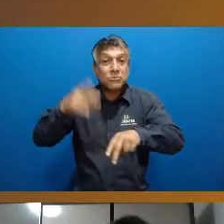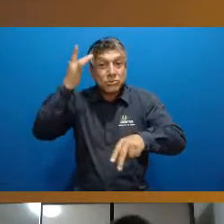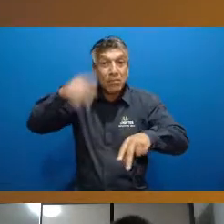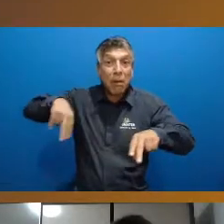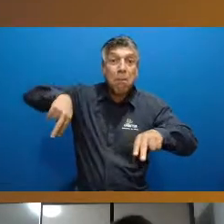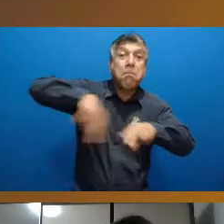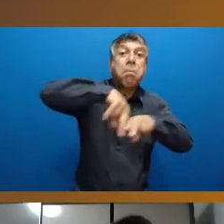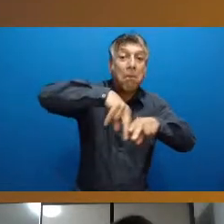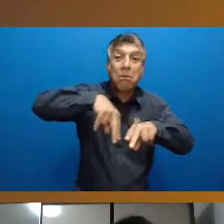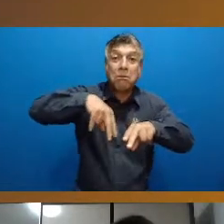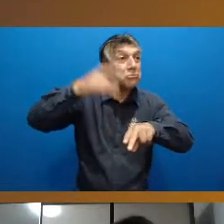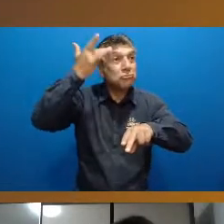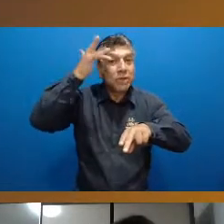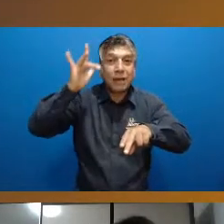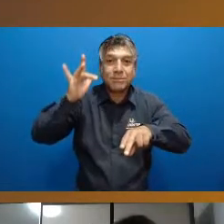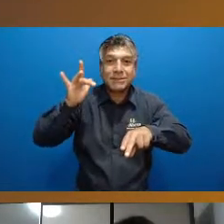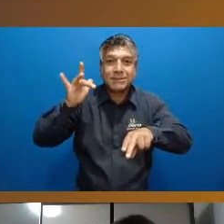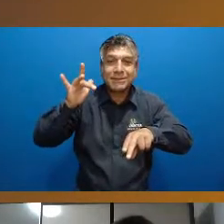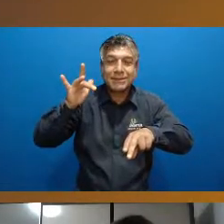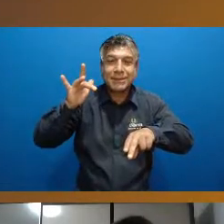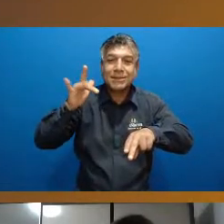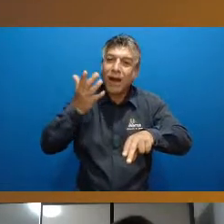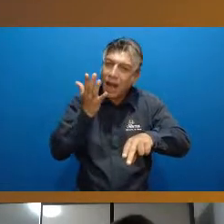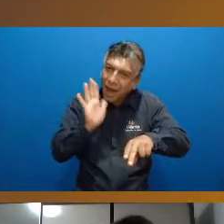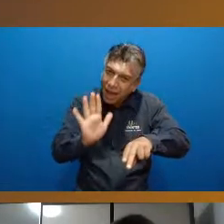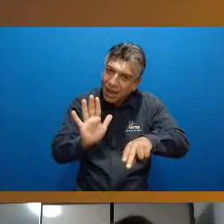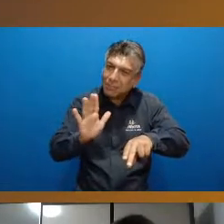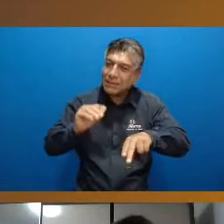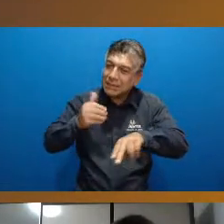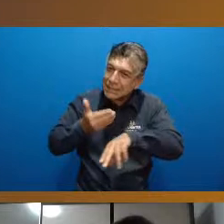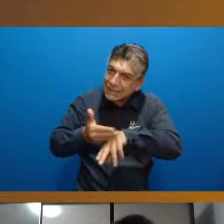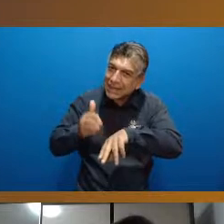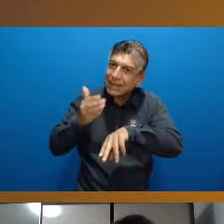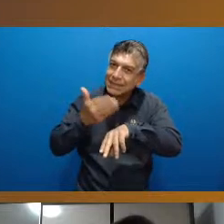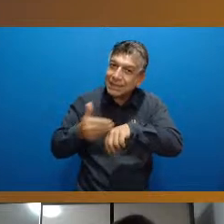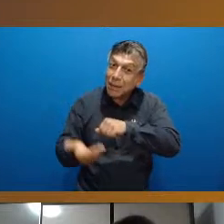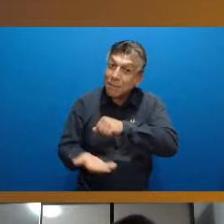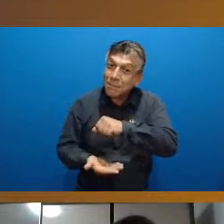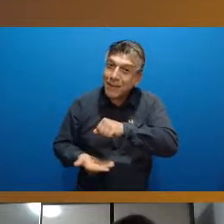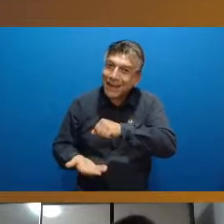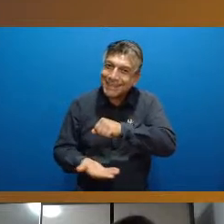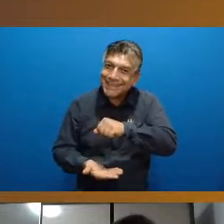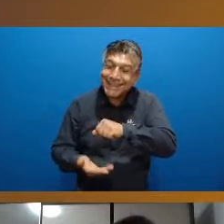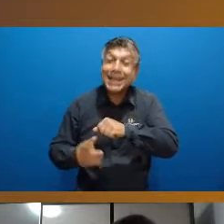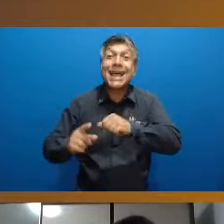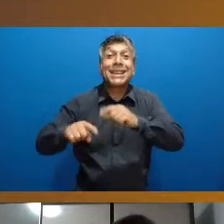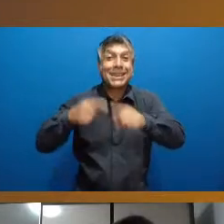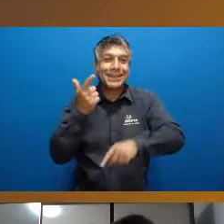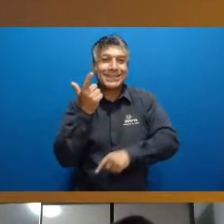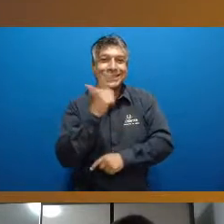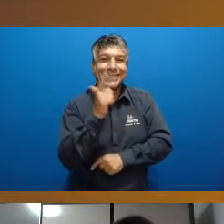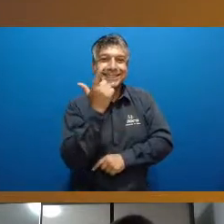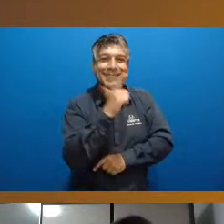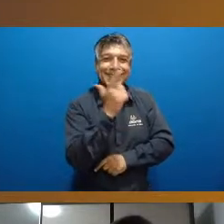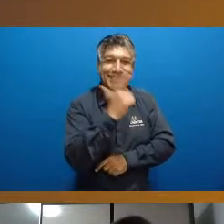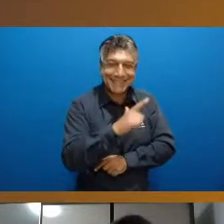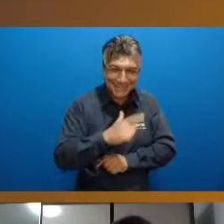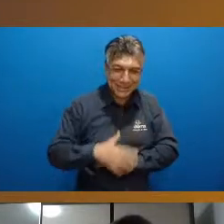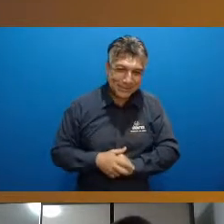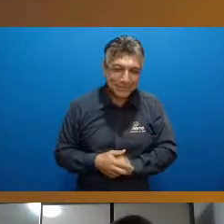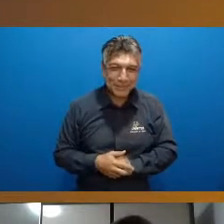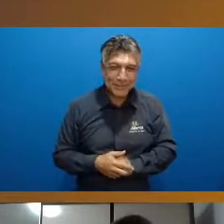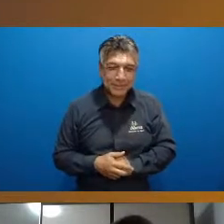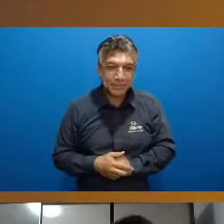né então não tem como eu desenvolver esses gestos específicos antes